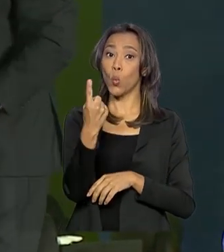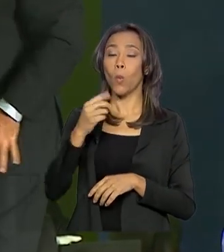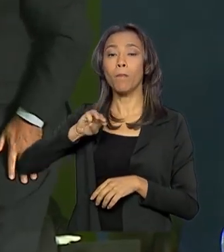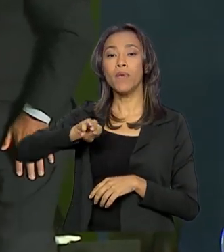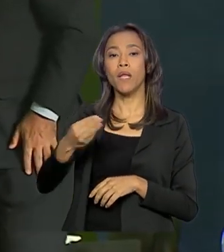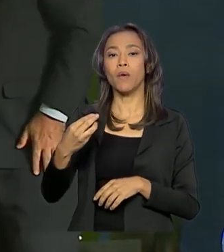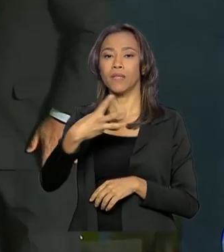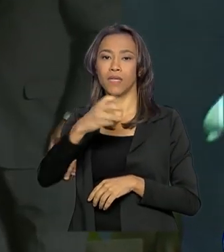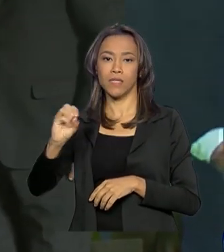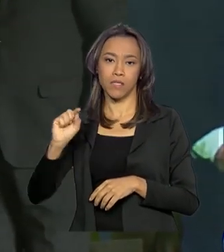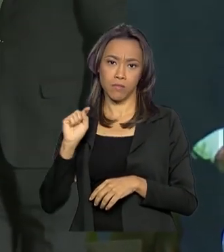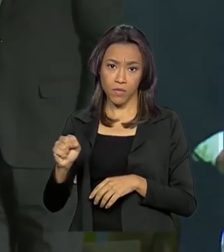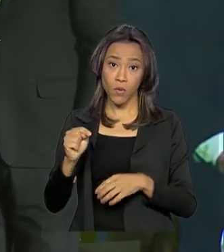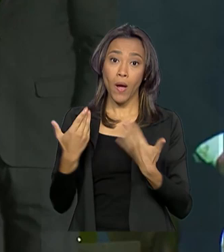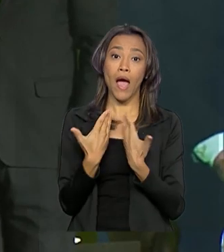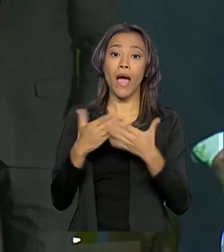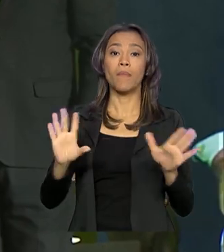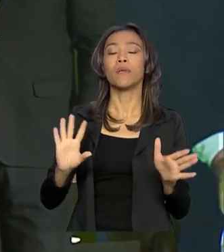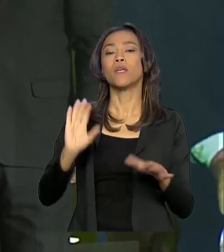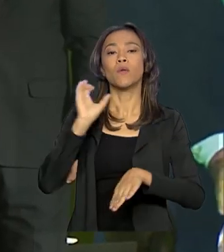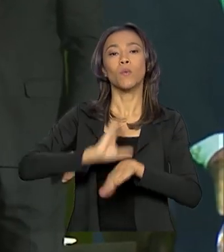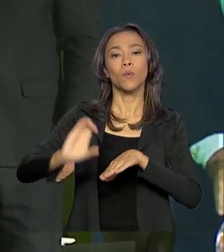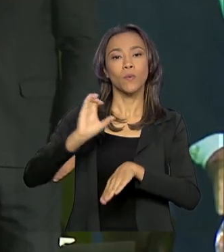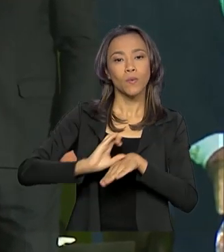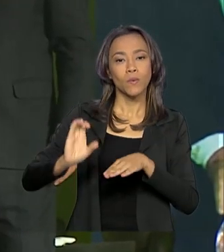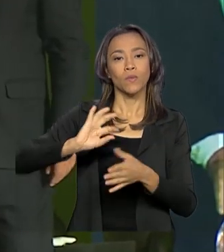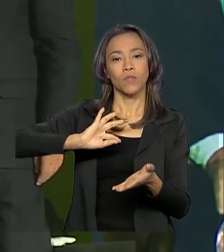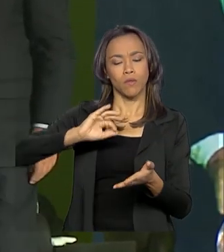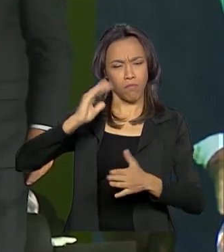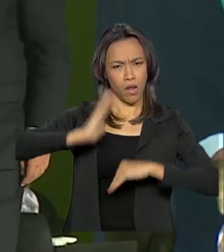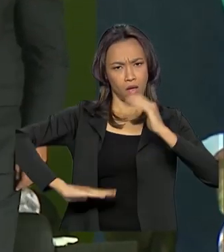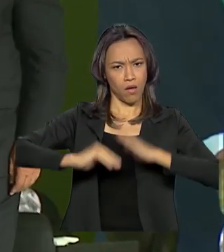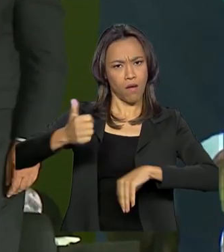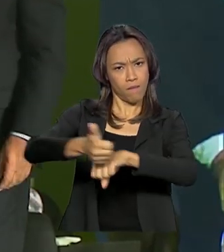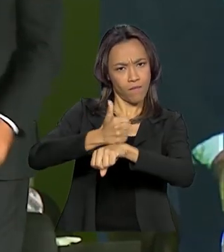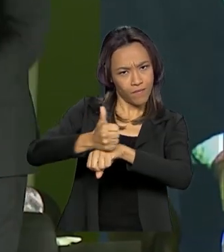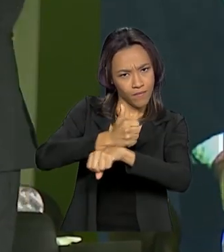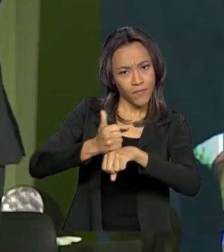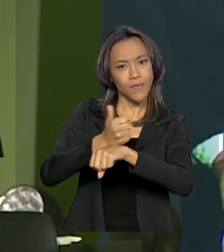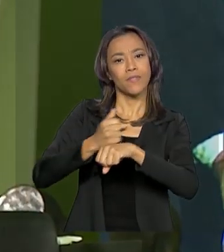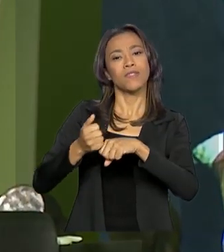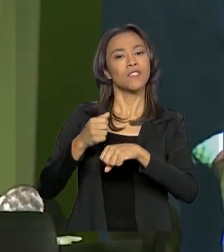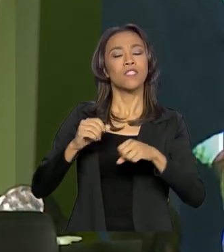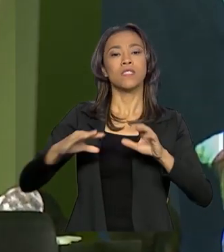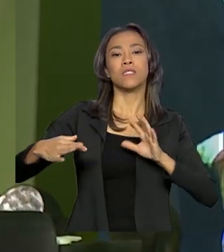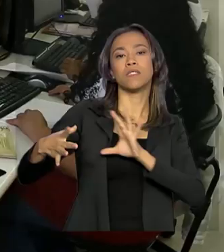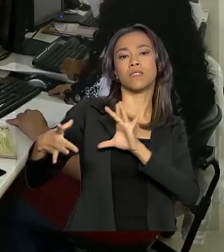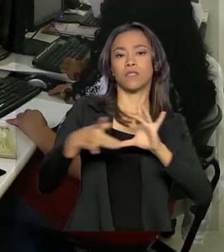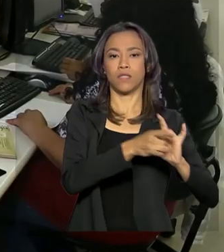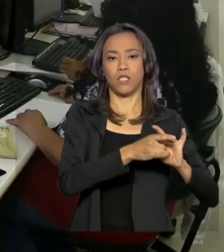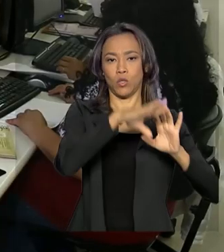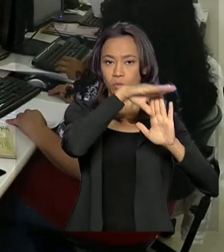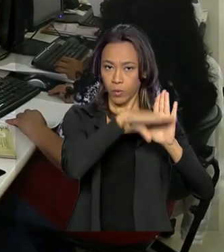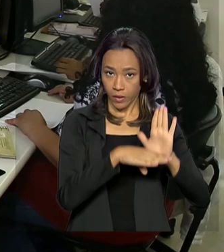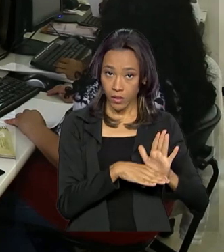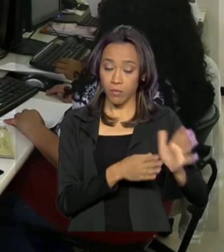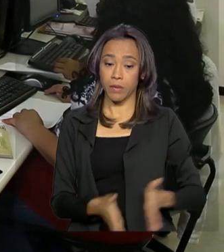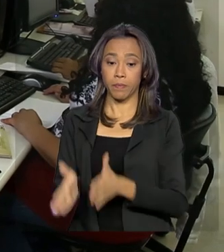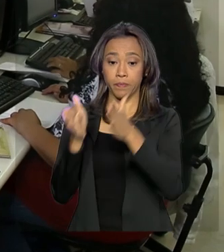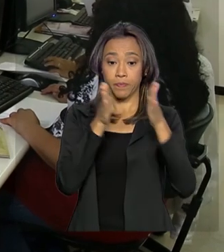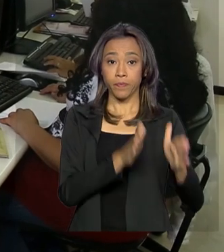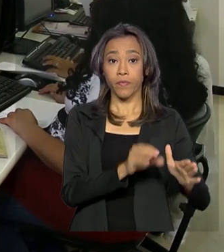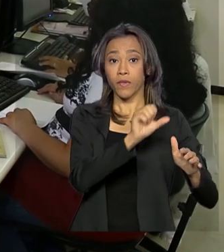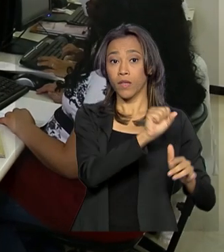matrículas para cursos profissionalizantes dentro do programa Emprega Mais Brasil. E o SESI vai